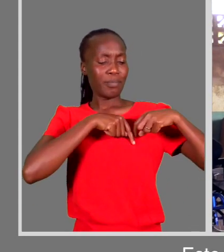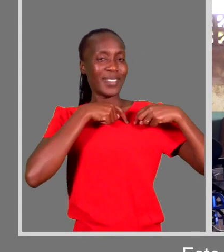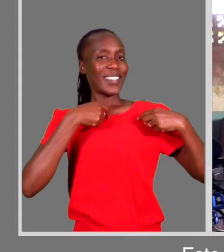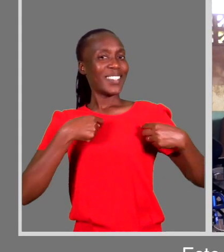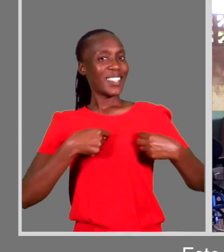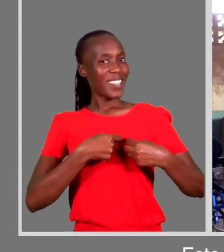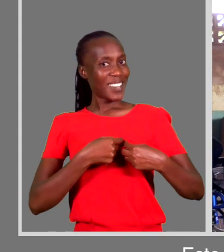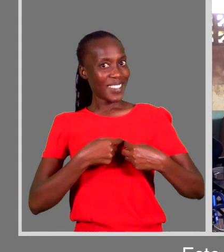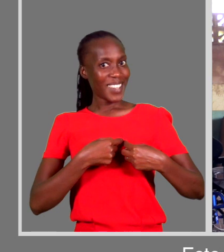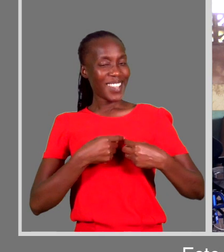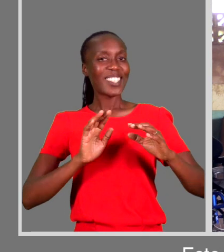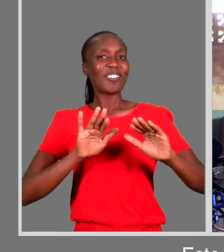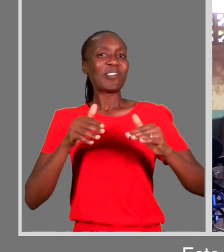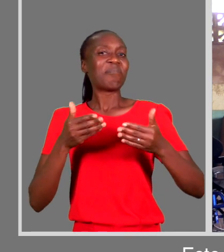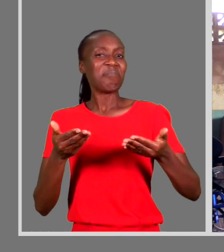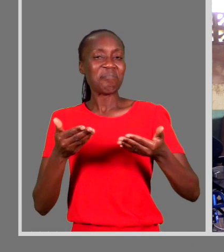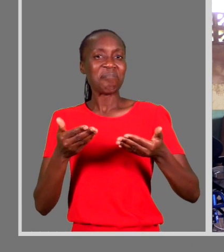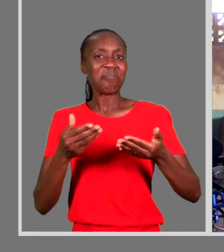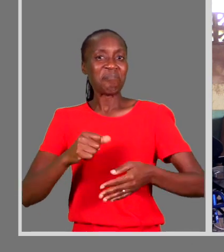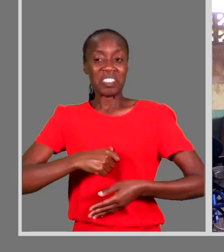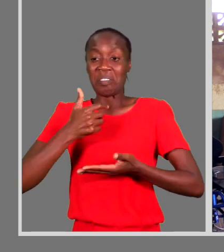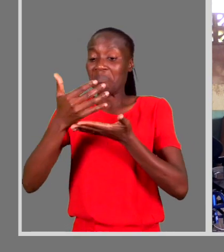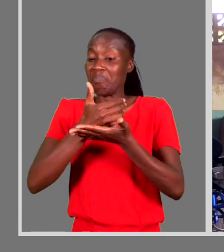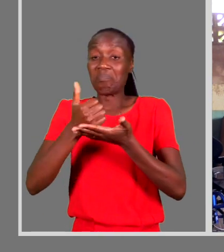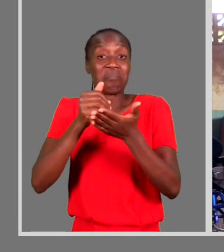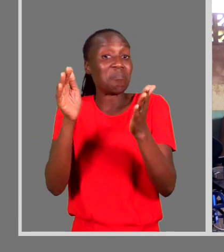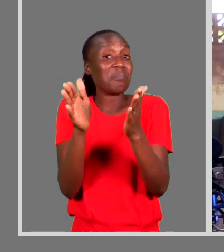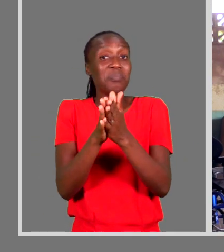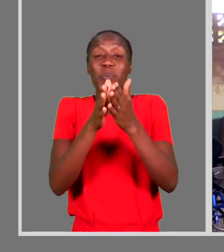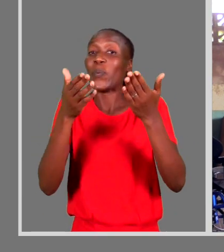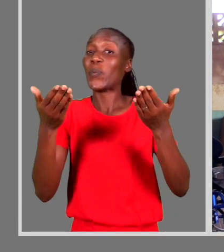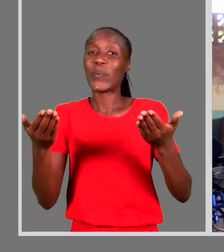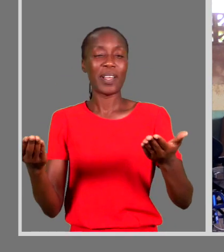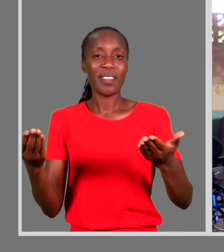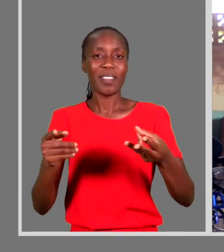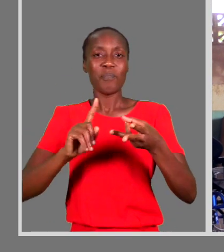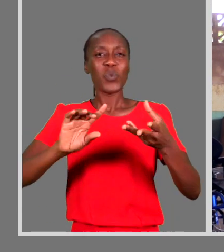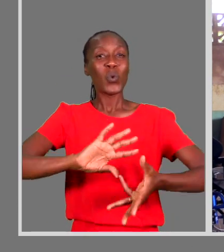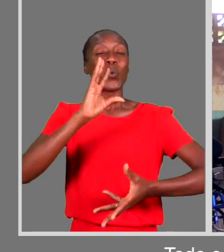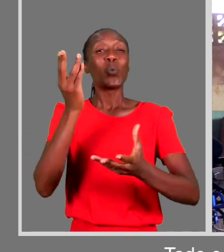de caridade, sem fins lucrativos.